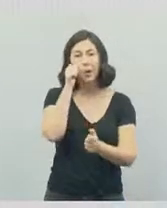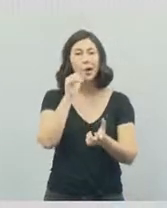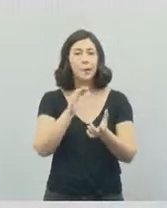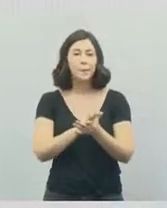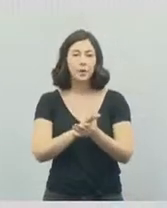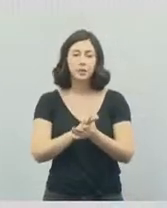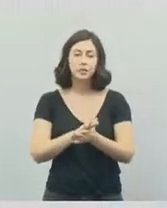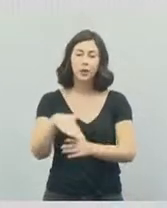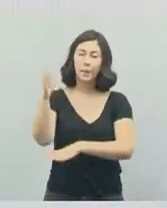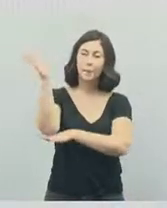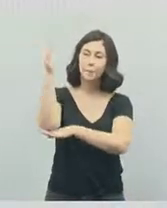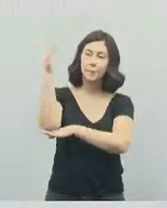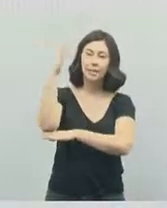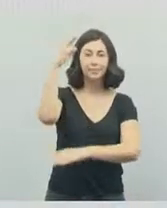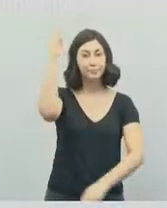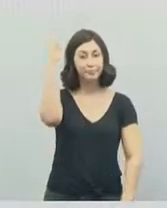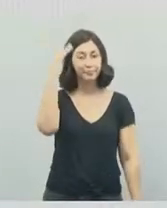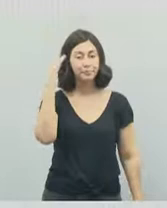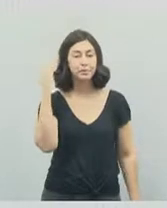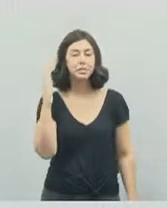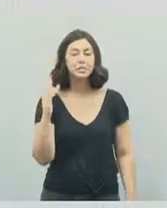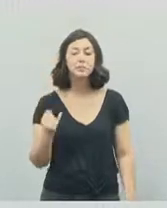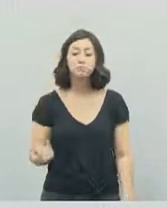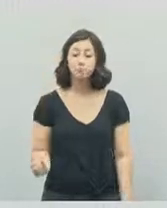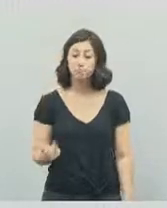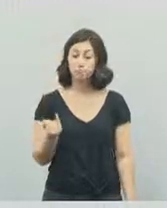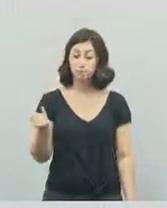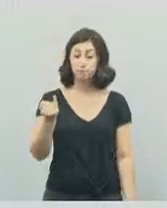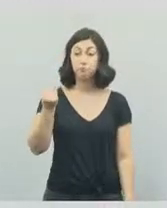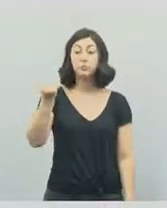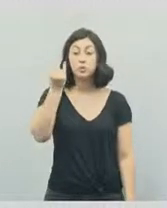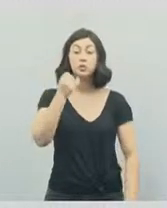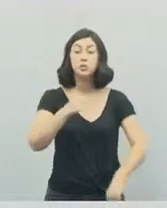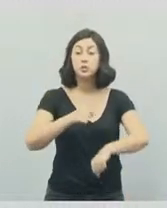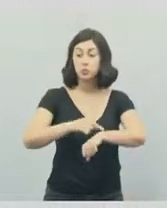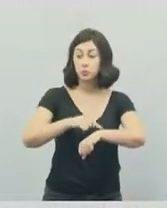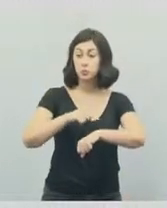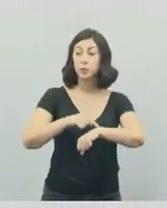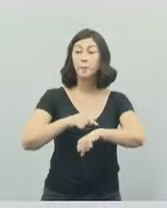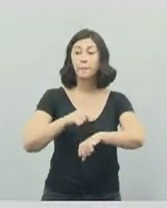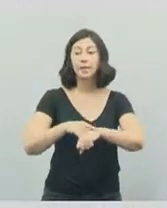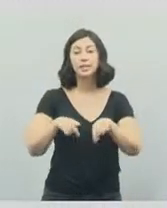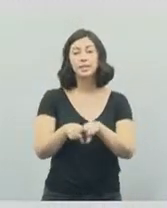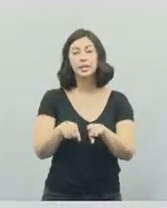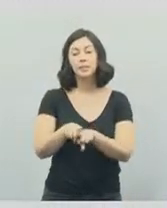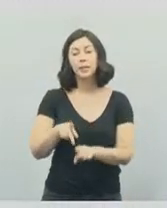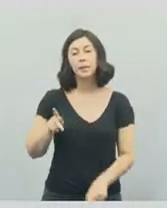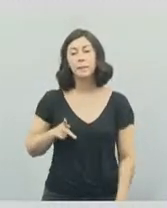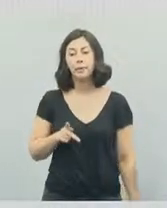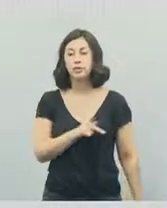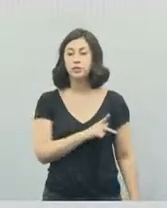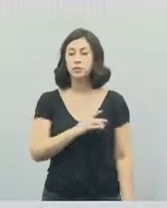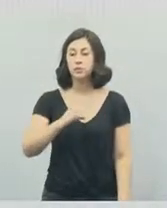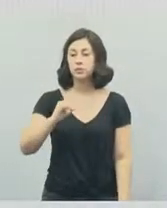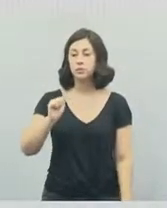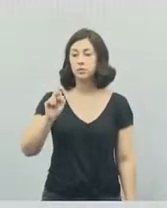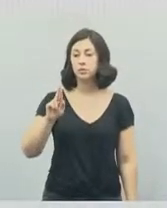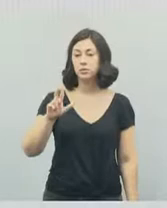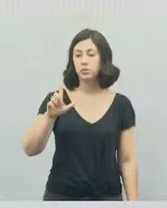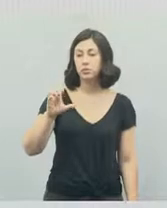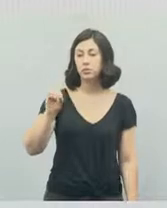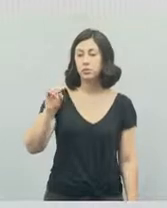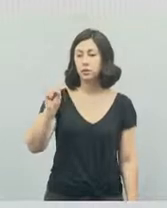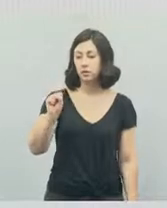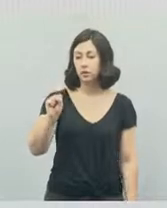Muito importante este momento, pastor Carlos também aparece ali do lado, com a